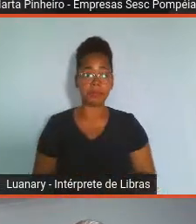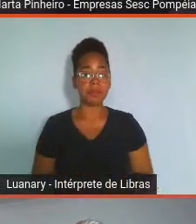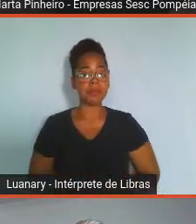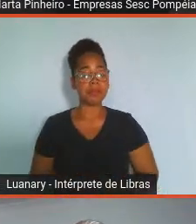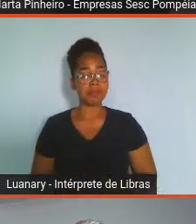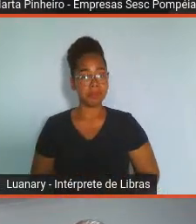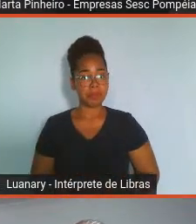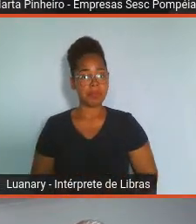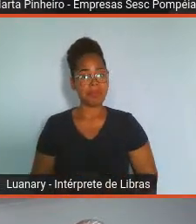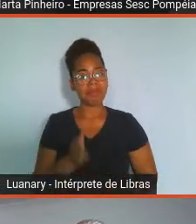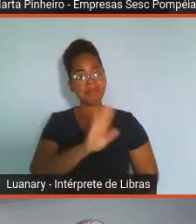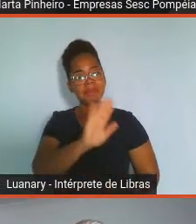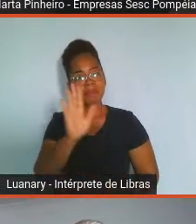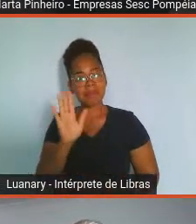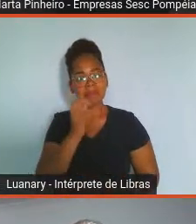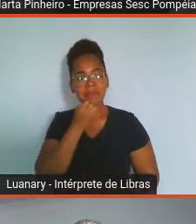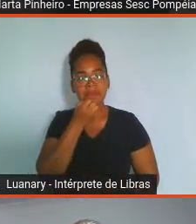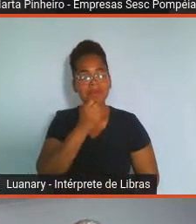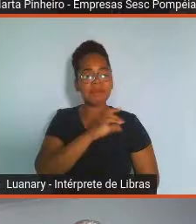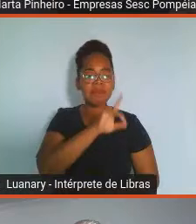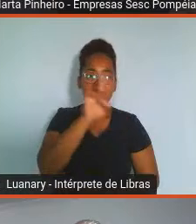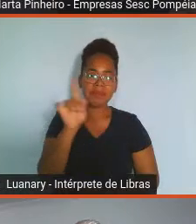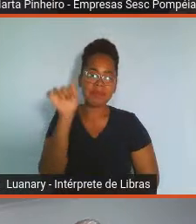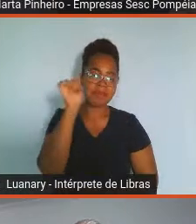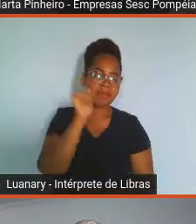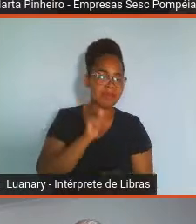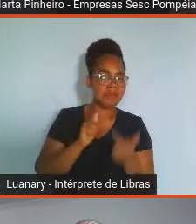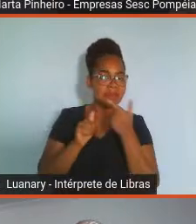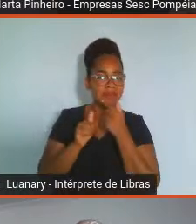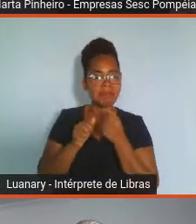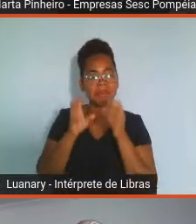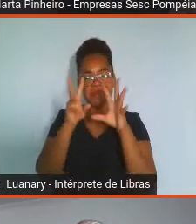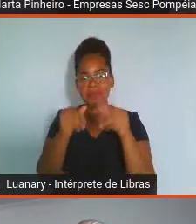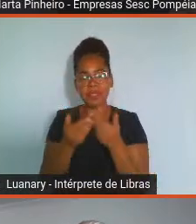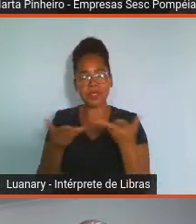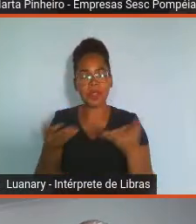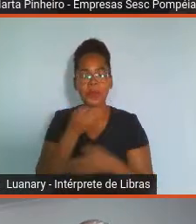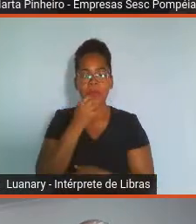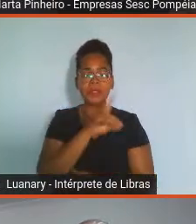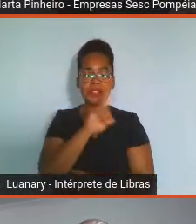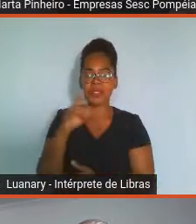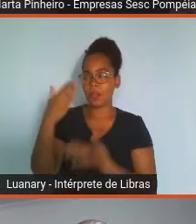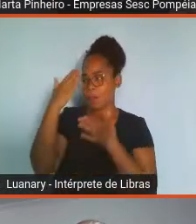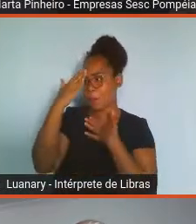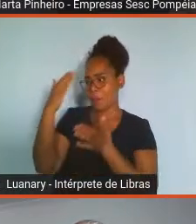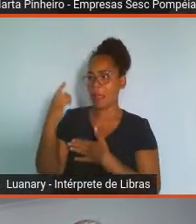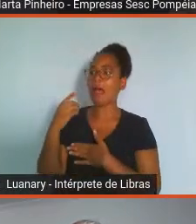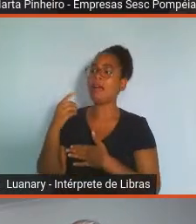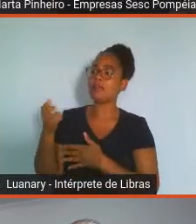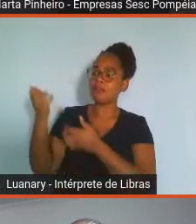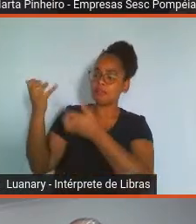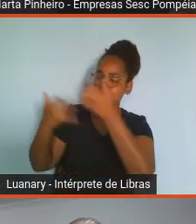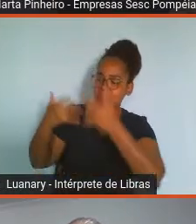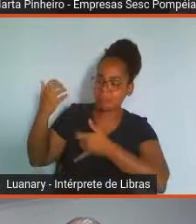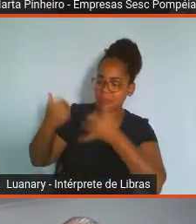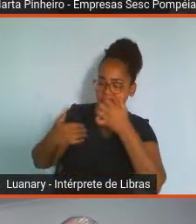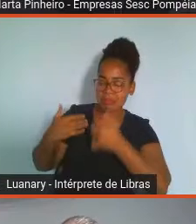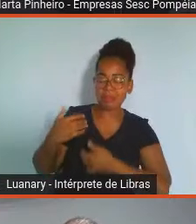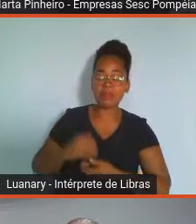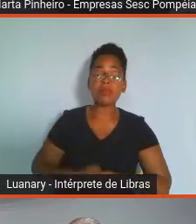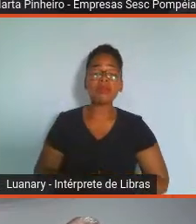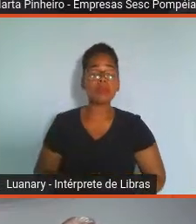Bom dia a todas e todos. Muito obrigada, Cláudio, pela apresentação. Gostaria